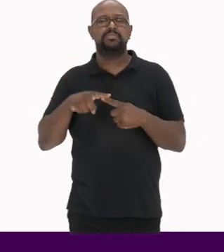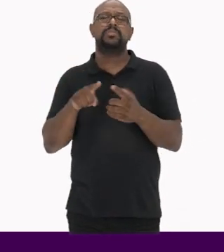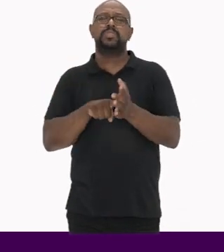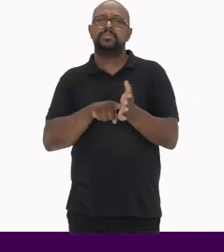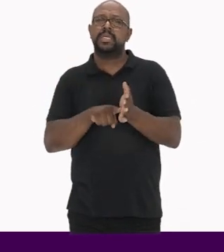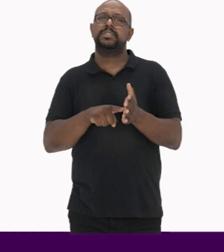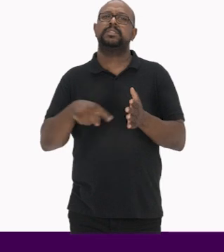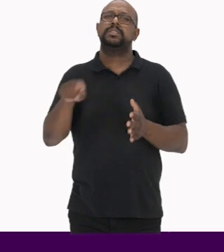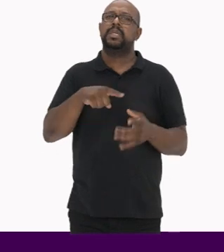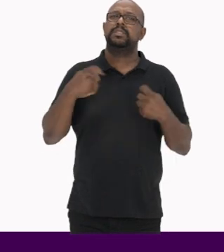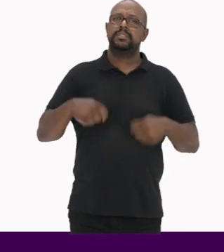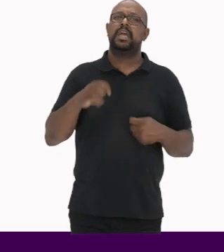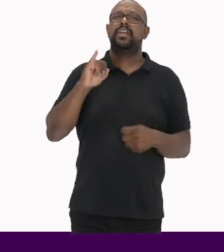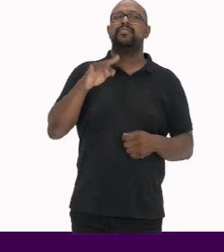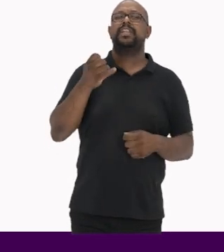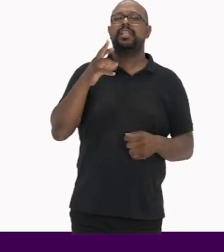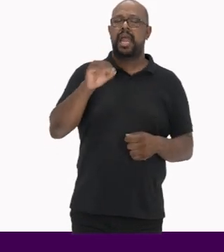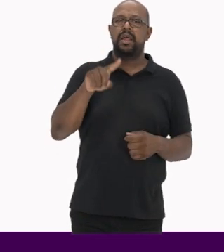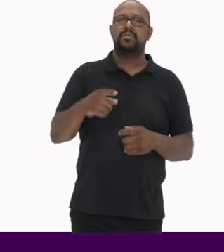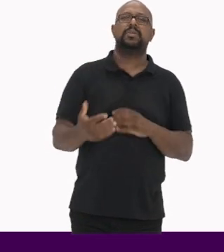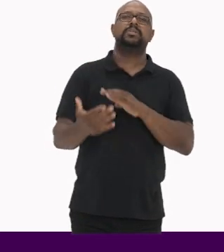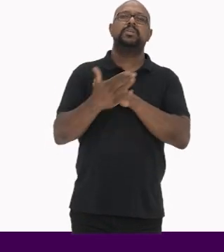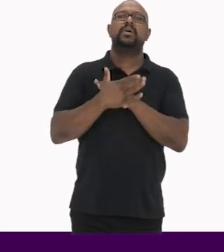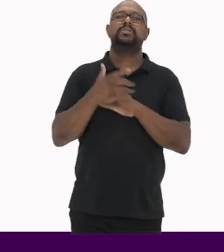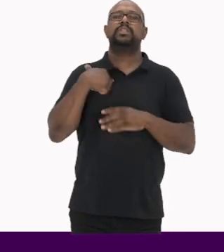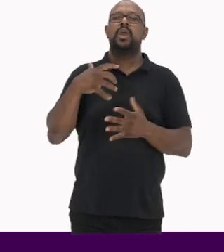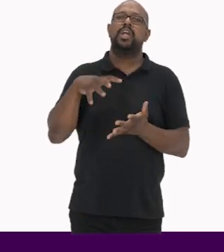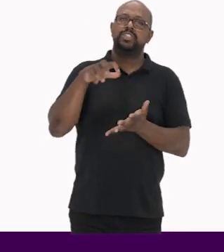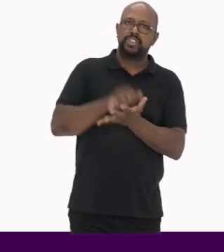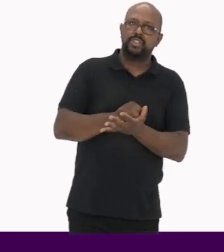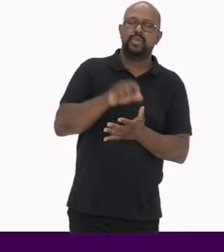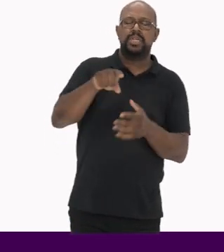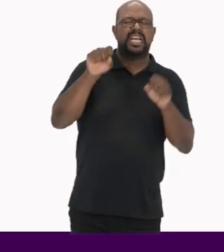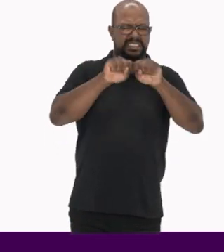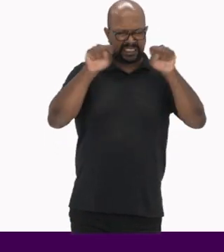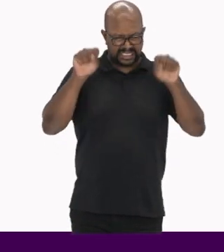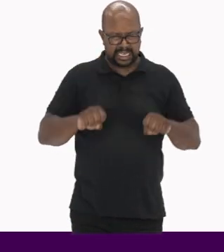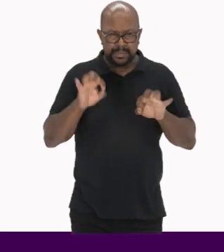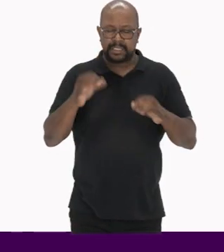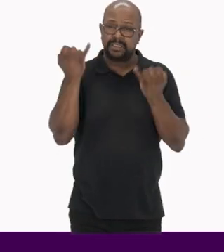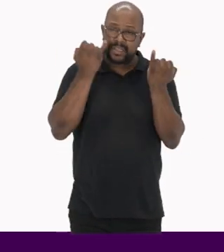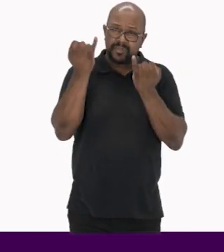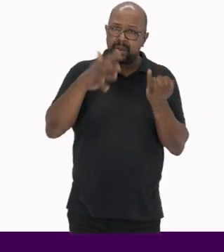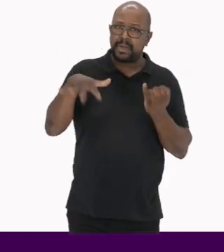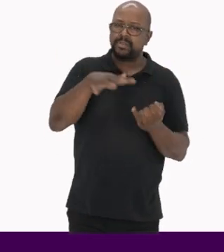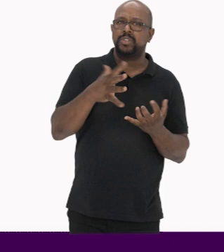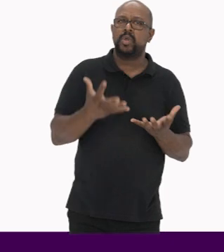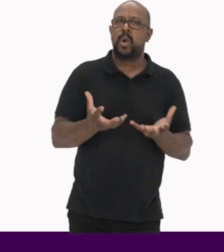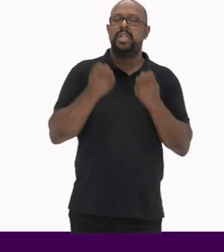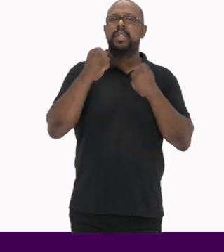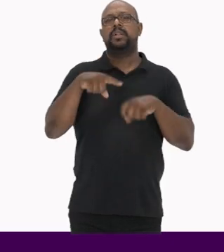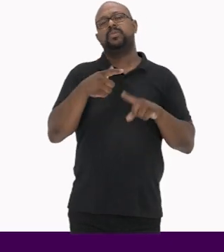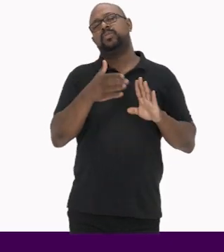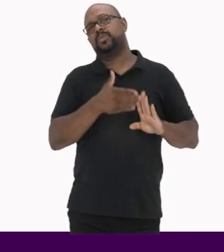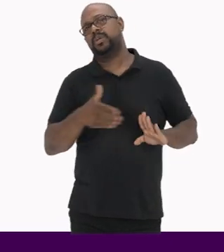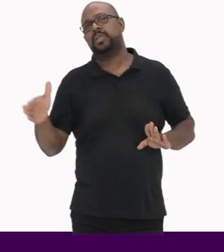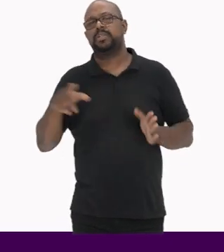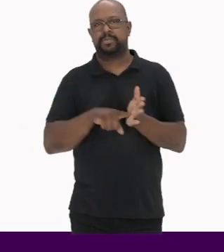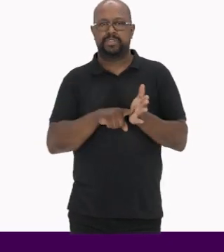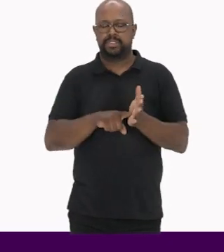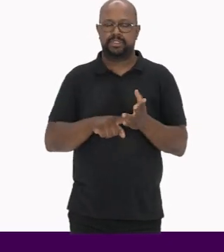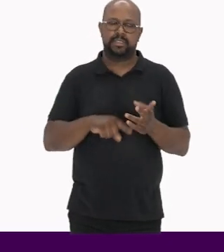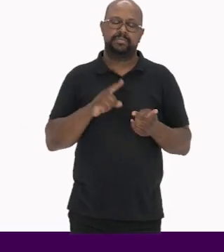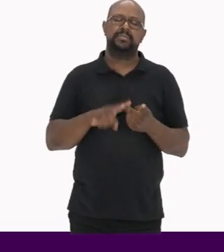pesquisa necessário à realização do inventário Elas auxiliam o registro e a sistematização das informações coletadas durante a